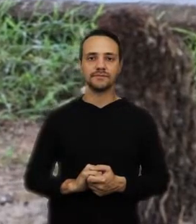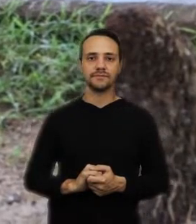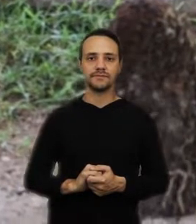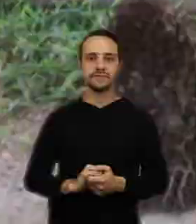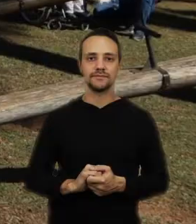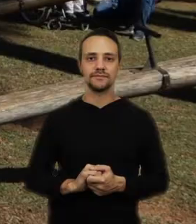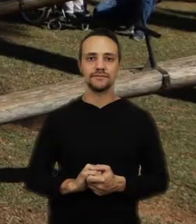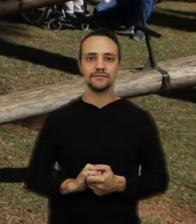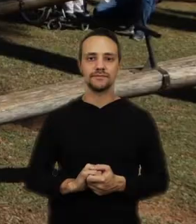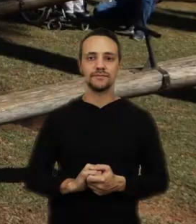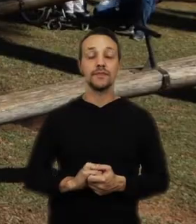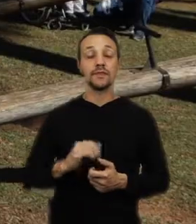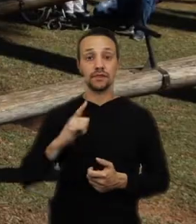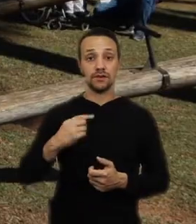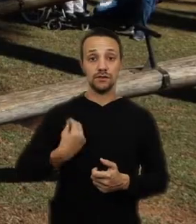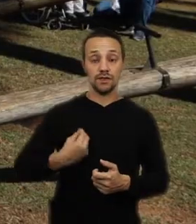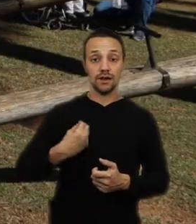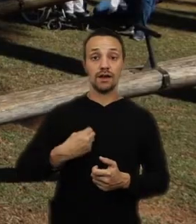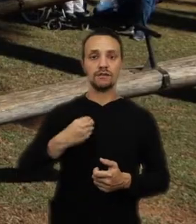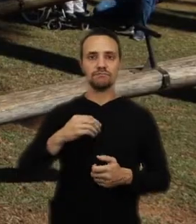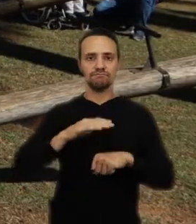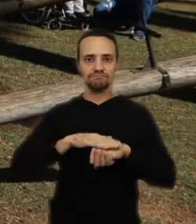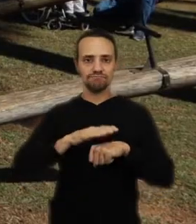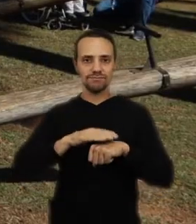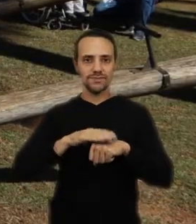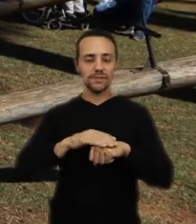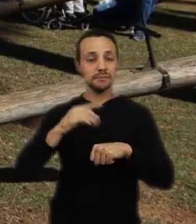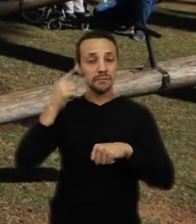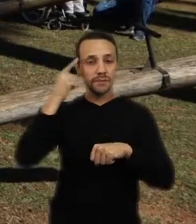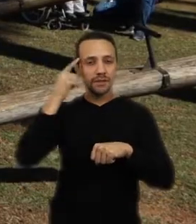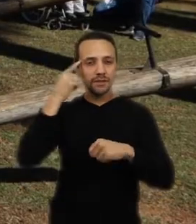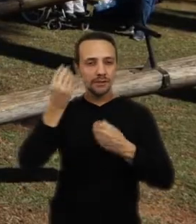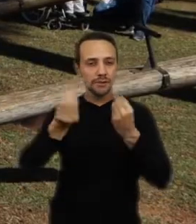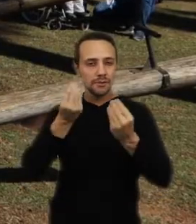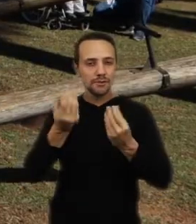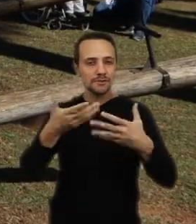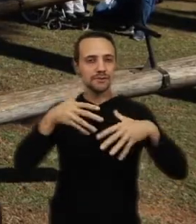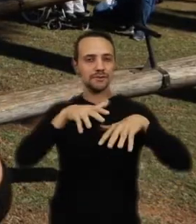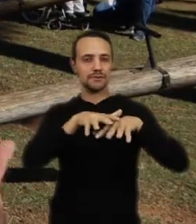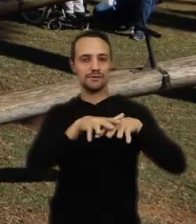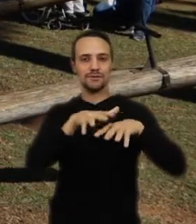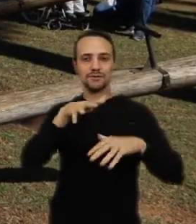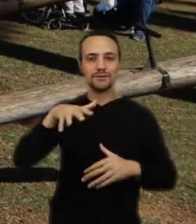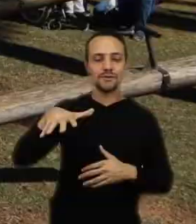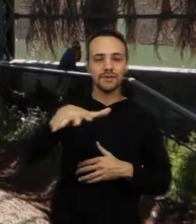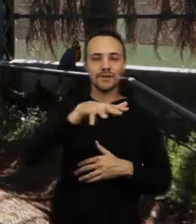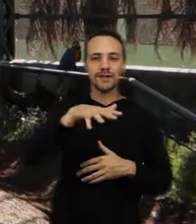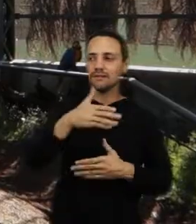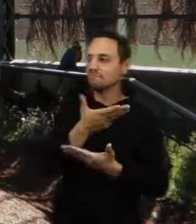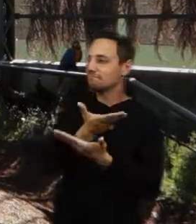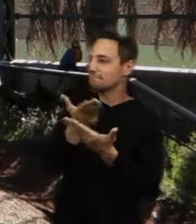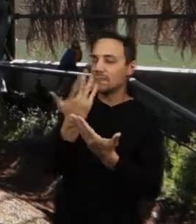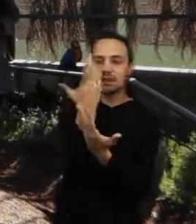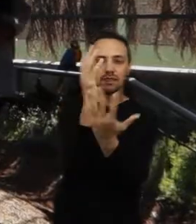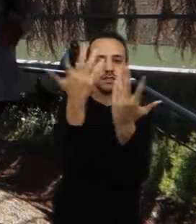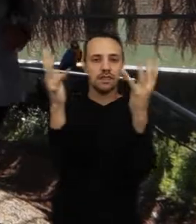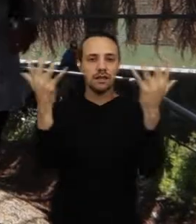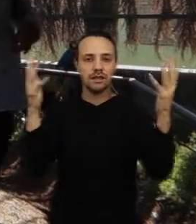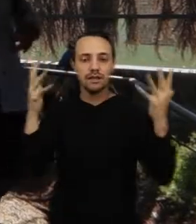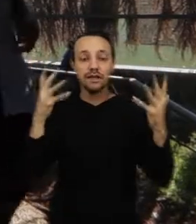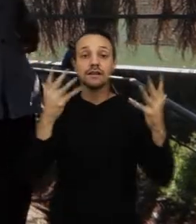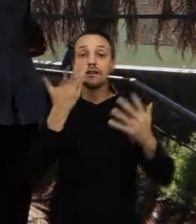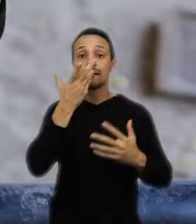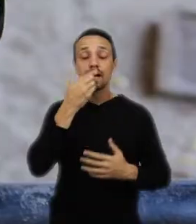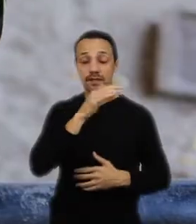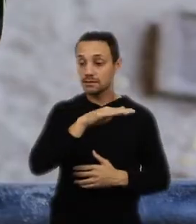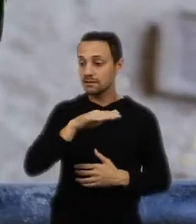Nós tivemos uma atividade hoje pensando nessa inclusão, nesse espaço da natureza, então essa questão de colocar as crianças